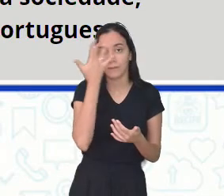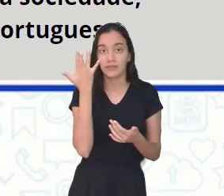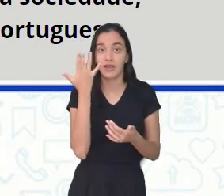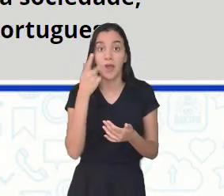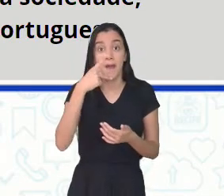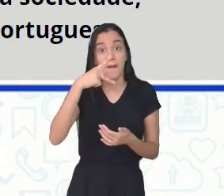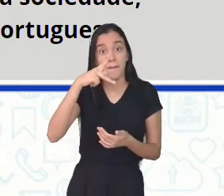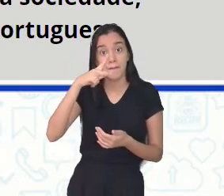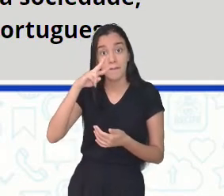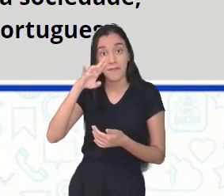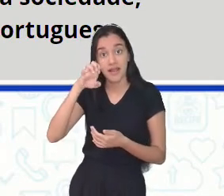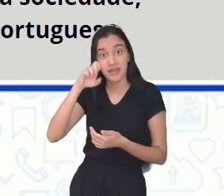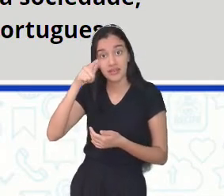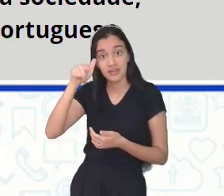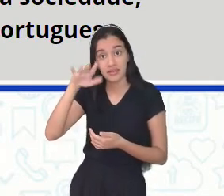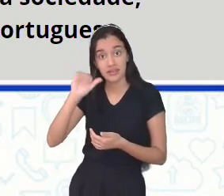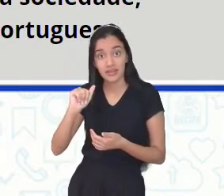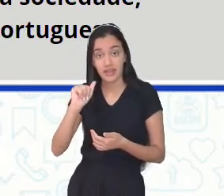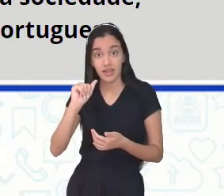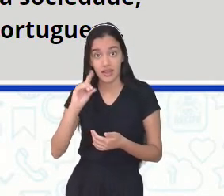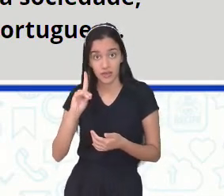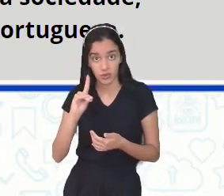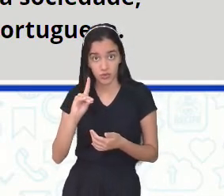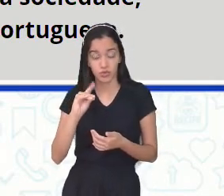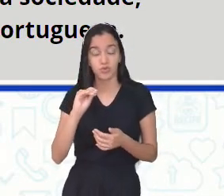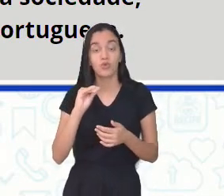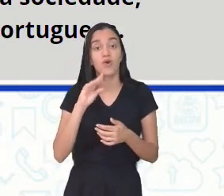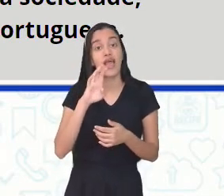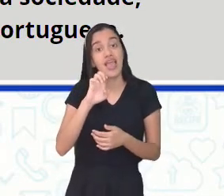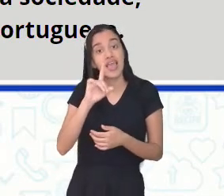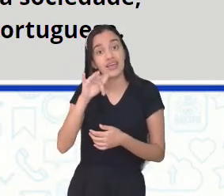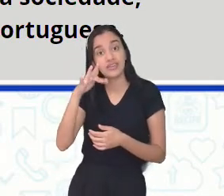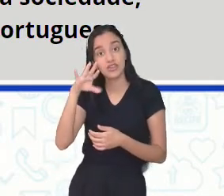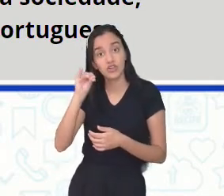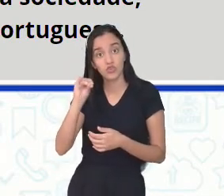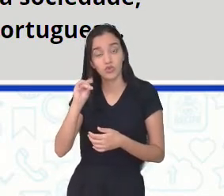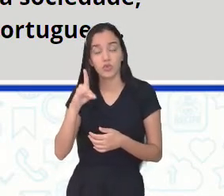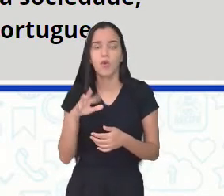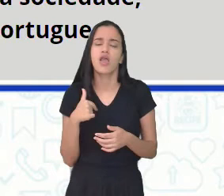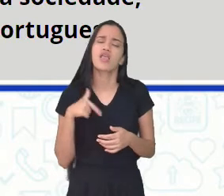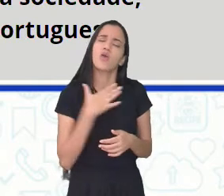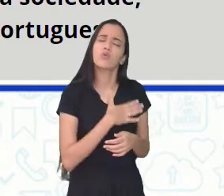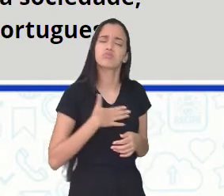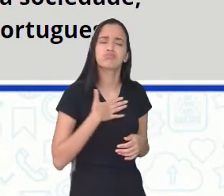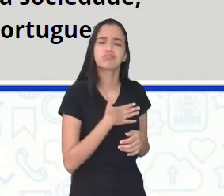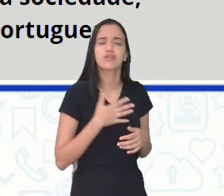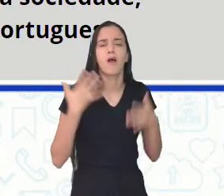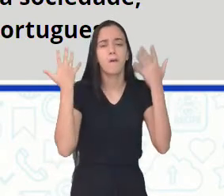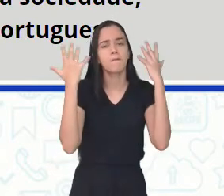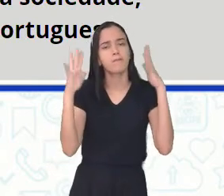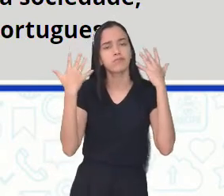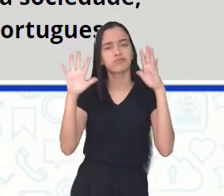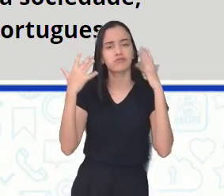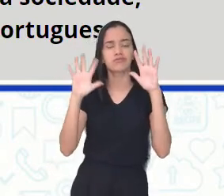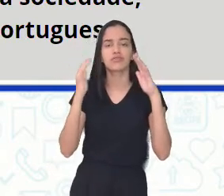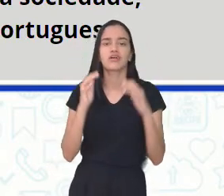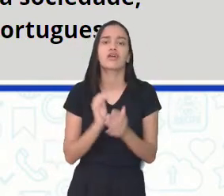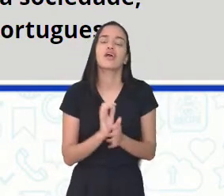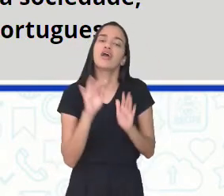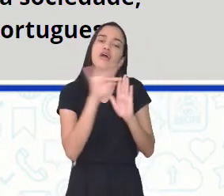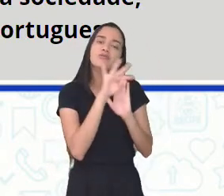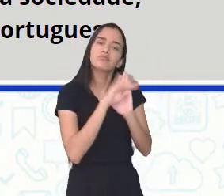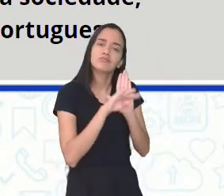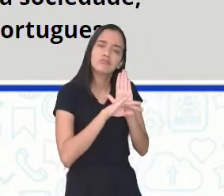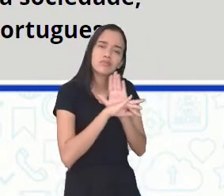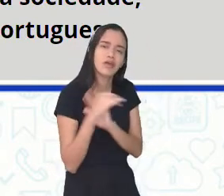prezado editor, não é? Não é leitor, prezado editor. Gostaria de parabenizar a matéria sobre a